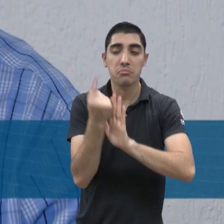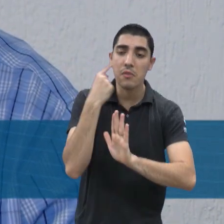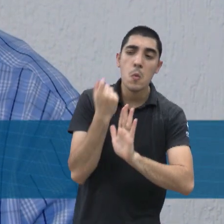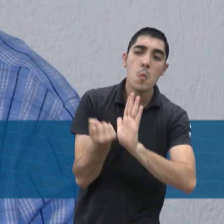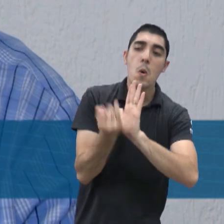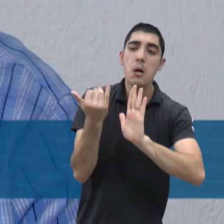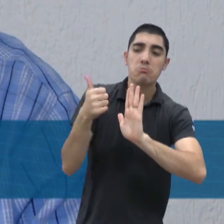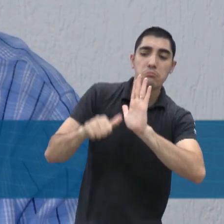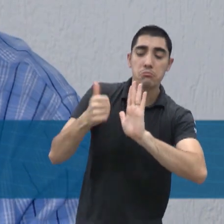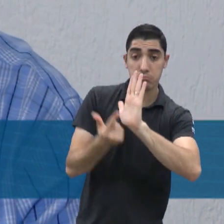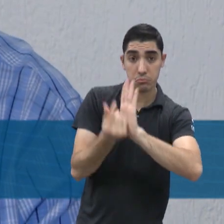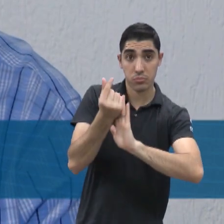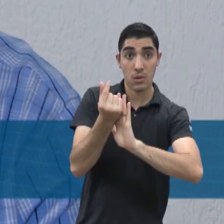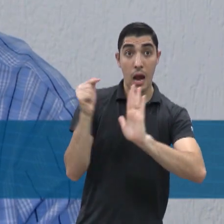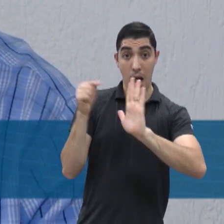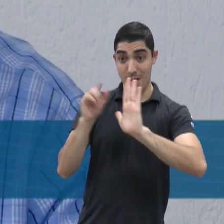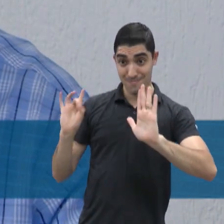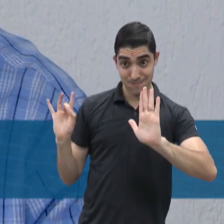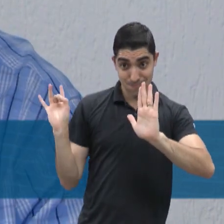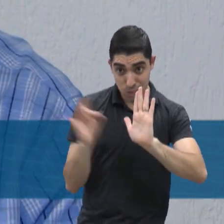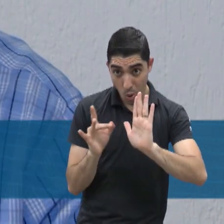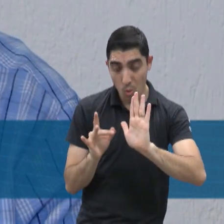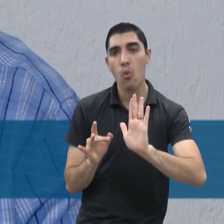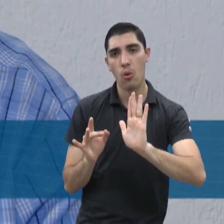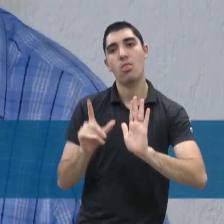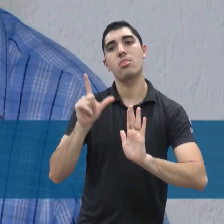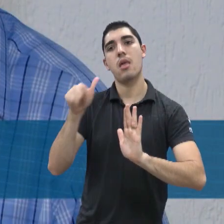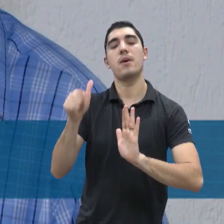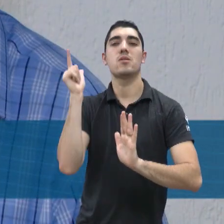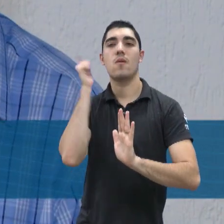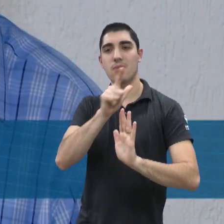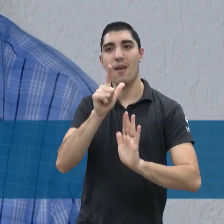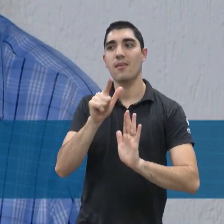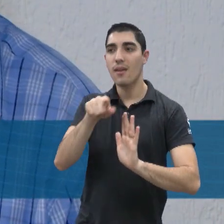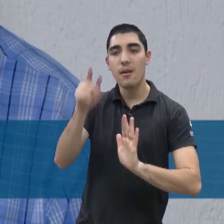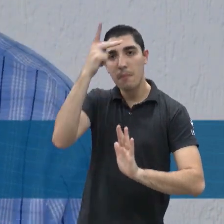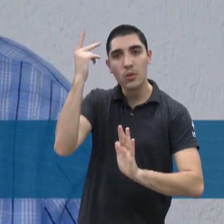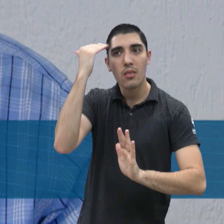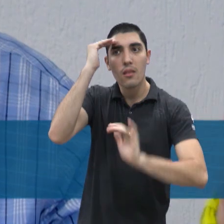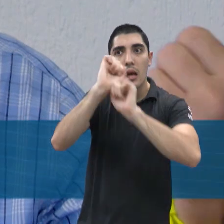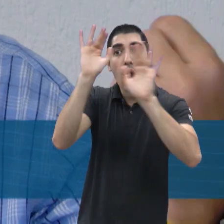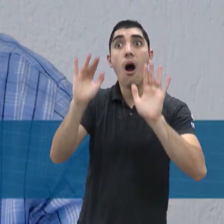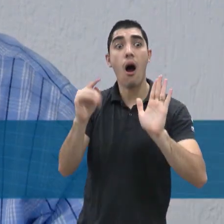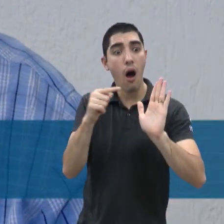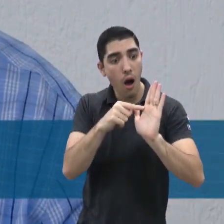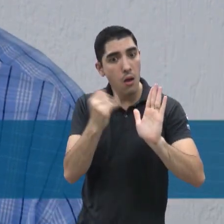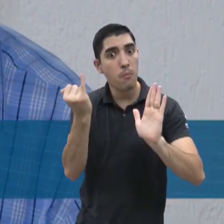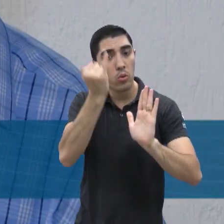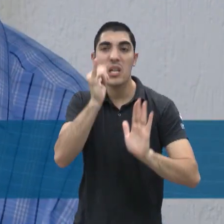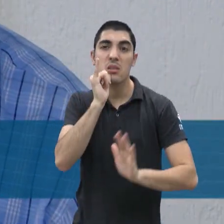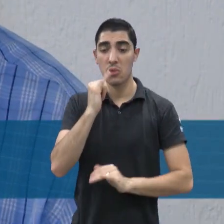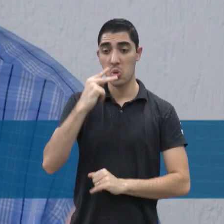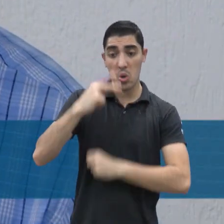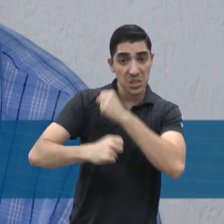a pessoa tem, a gente consegue quebrar os paradigmas. Se todos os meses você economizar, a gente fala de parar de assistir